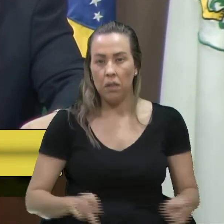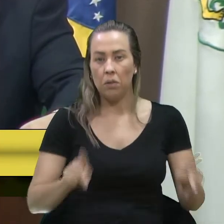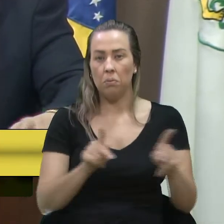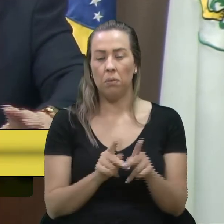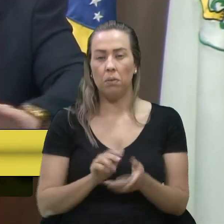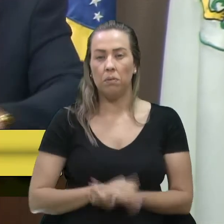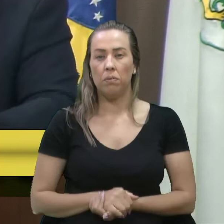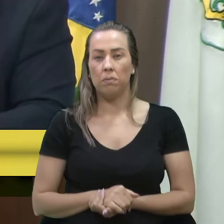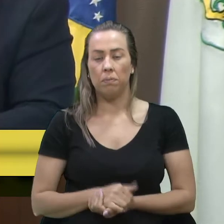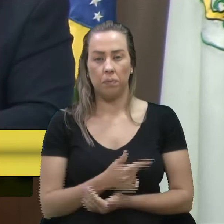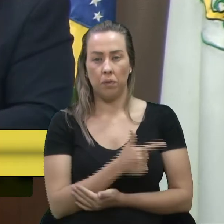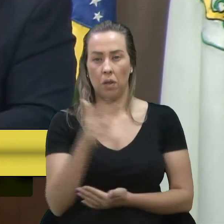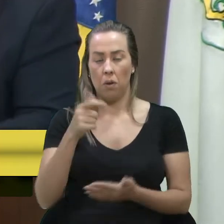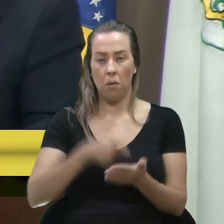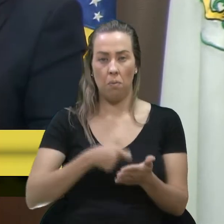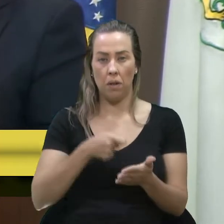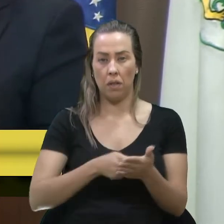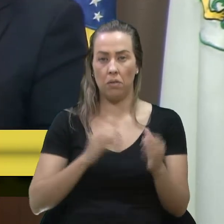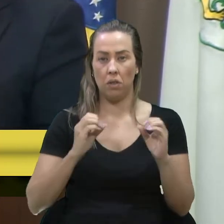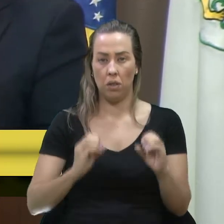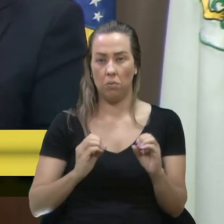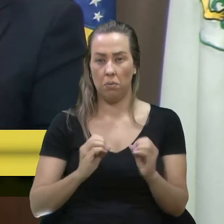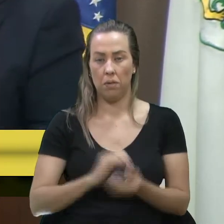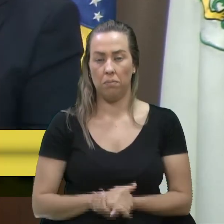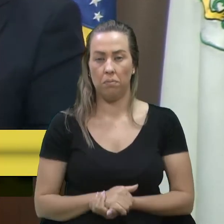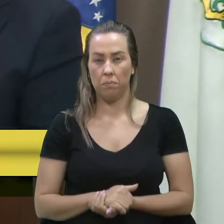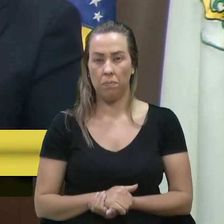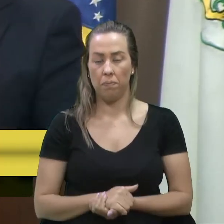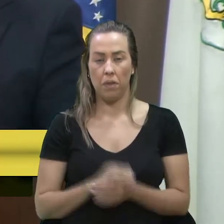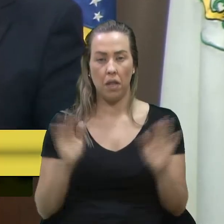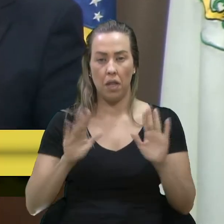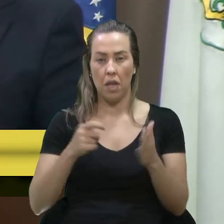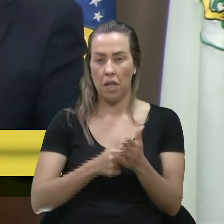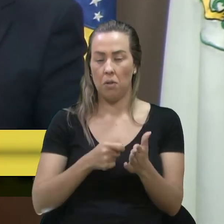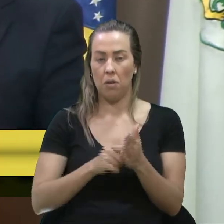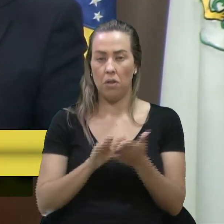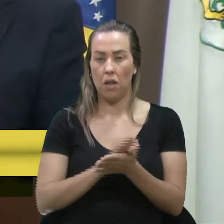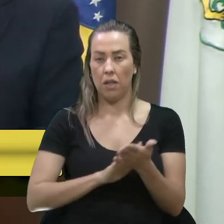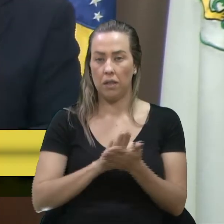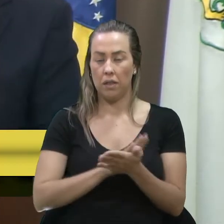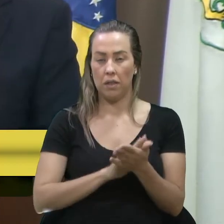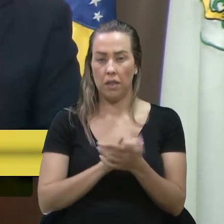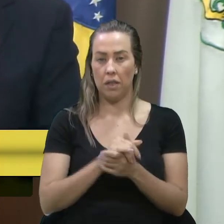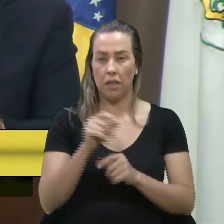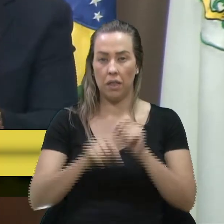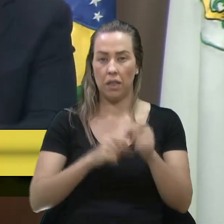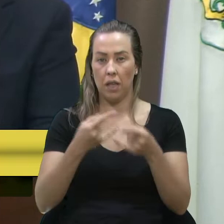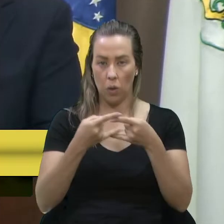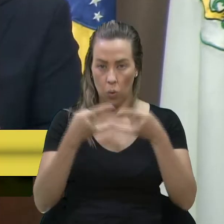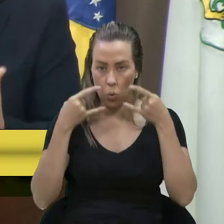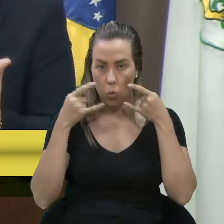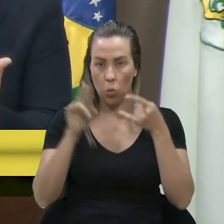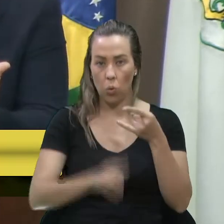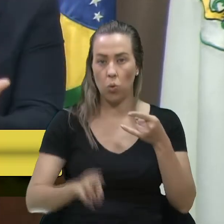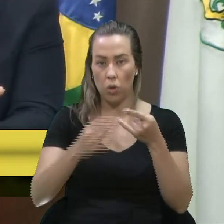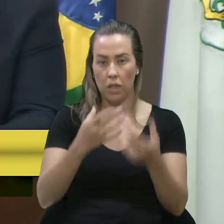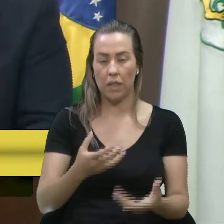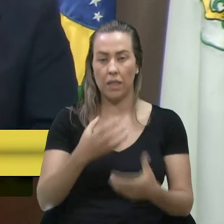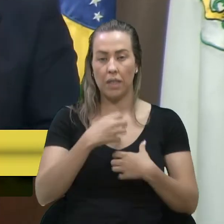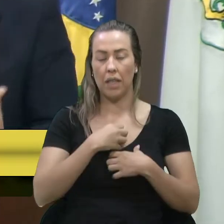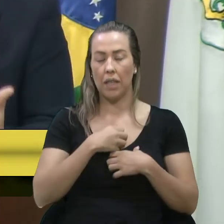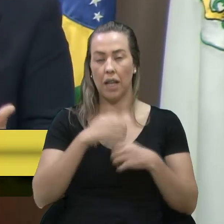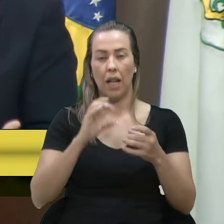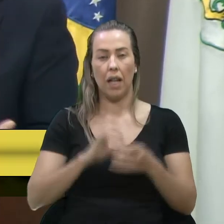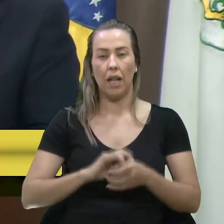e sem obrigatoriedade nenhuma, ninguém está obrigando. Quem quer usar máscara, mas que se sinta à vontade,